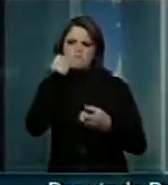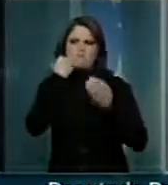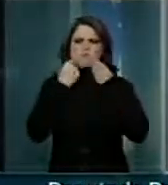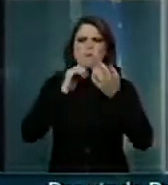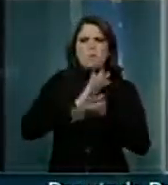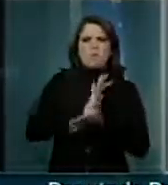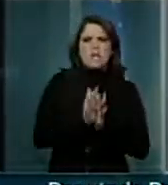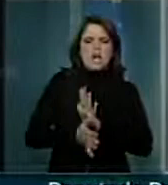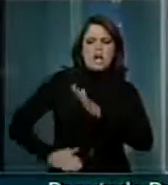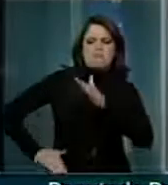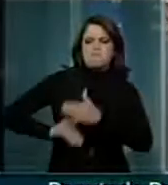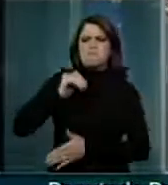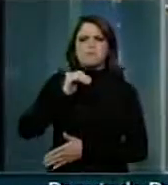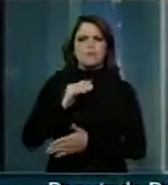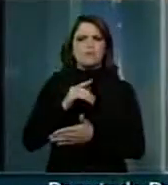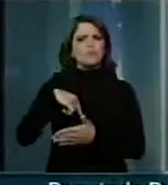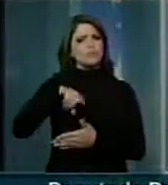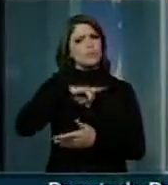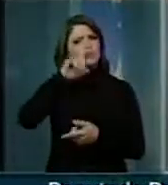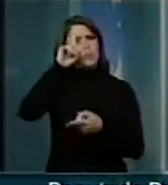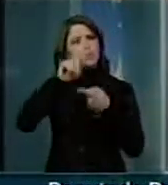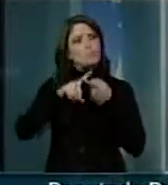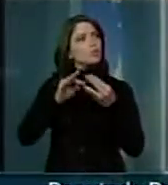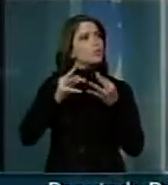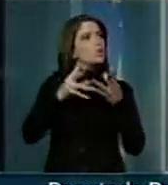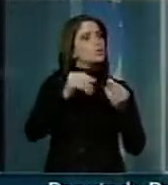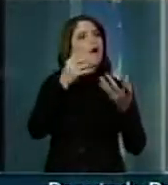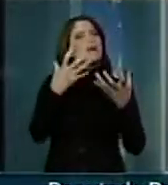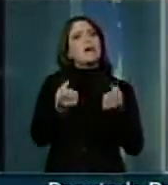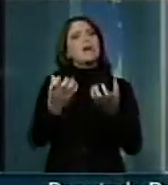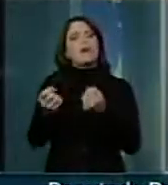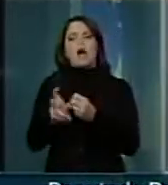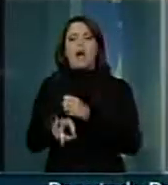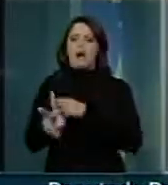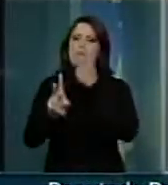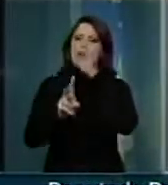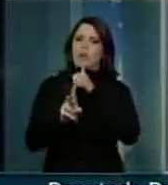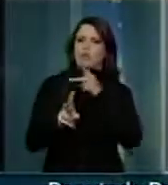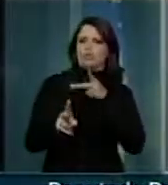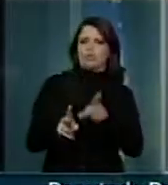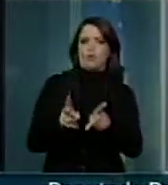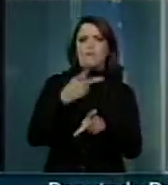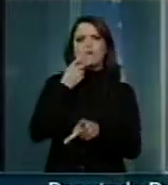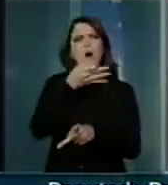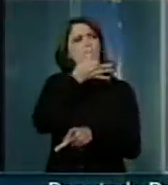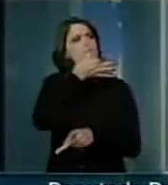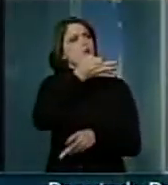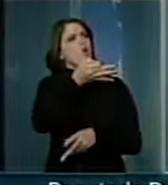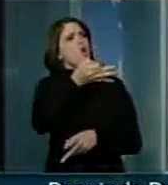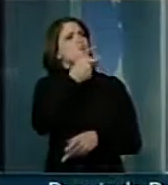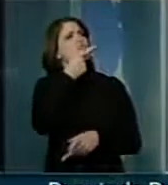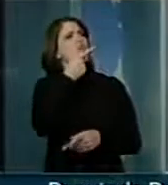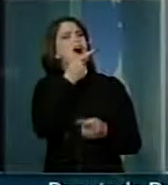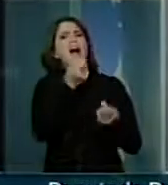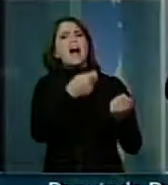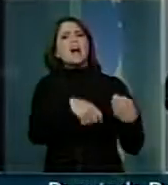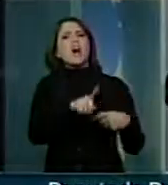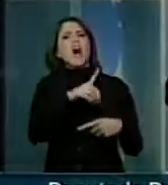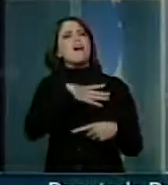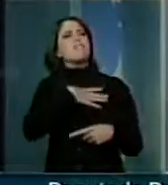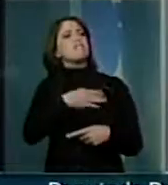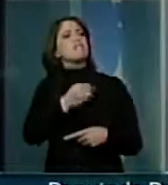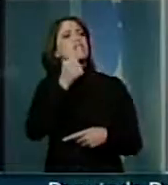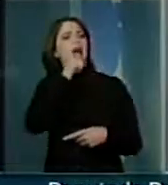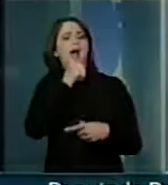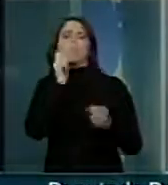humilhar, chutar, e nós concordamos com tudo. E ela continua. Aí alguém sugeriu que deveríamos deixar que nossas filhas